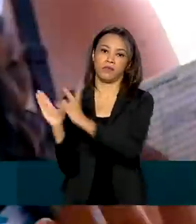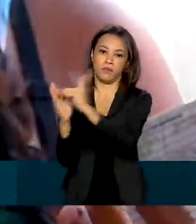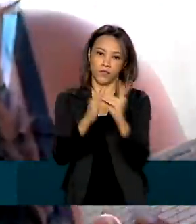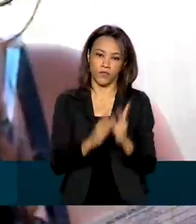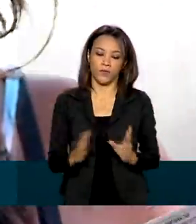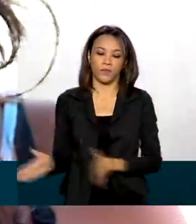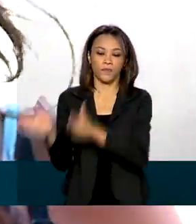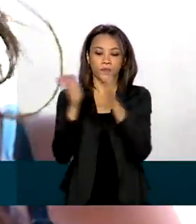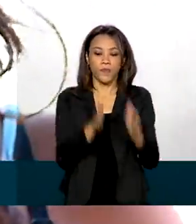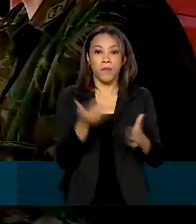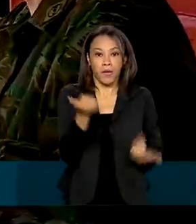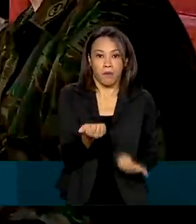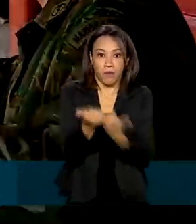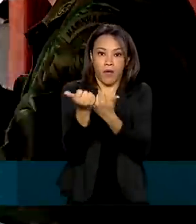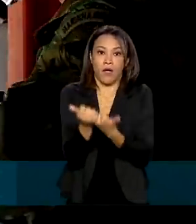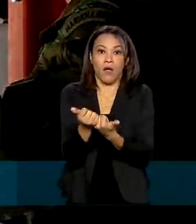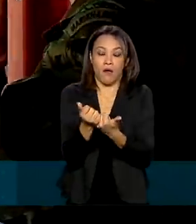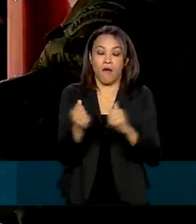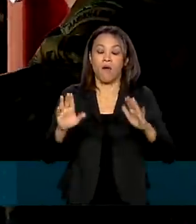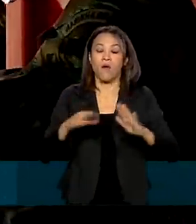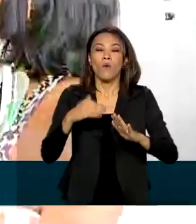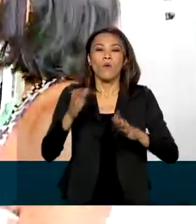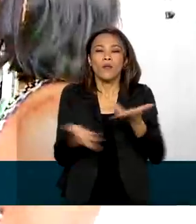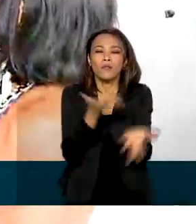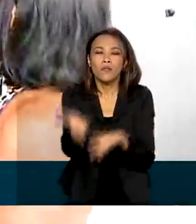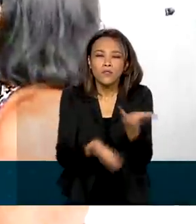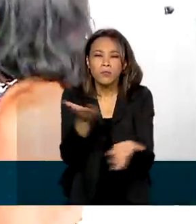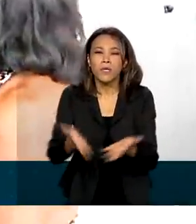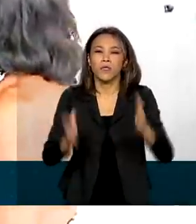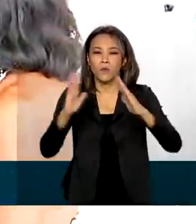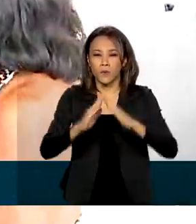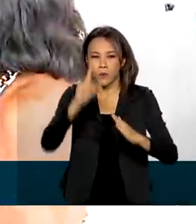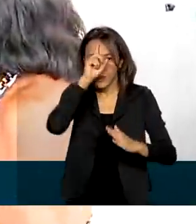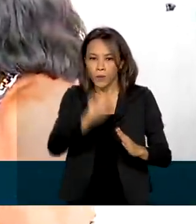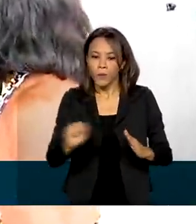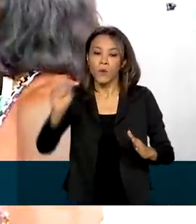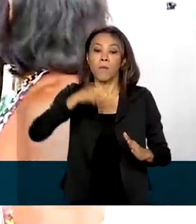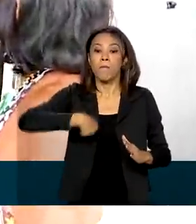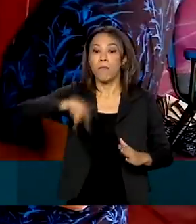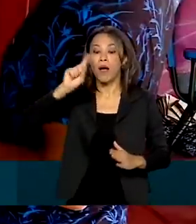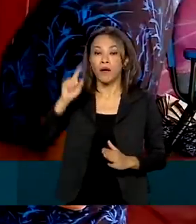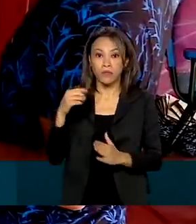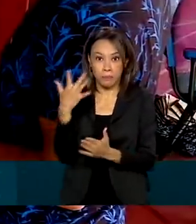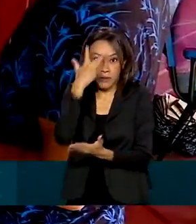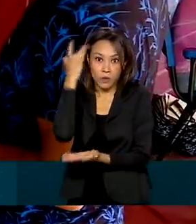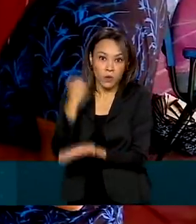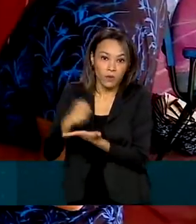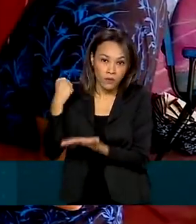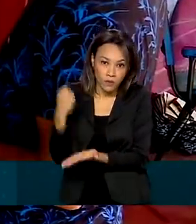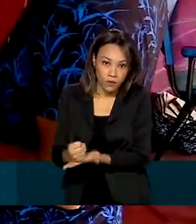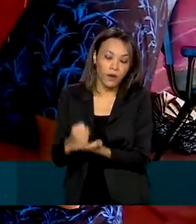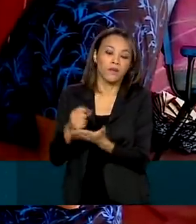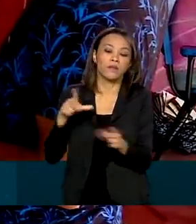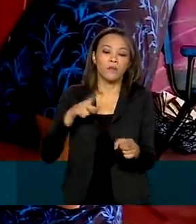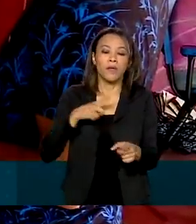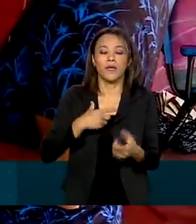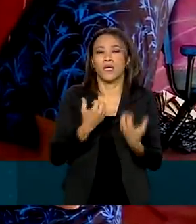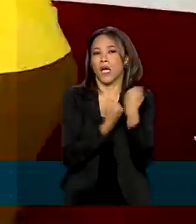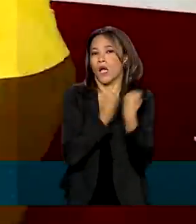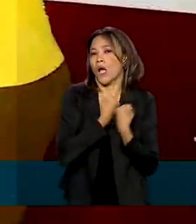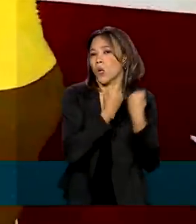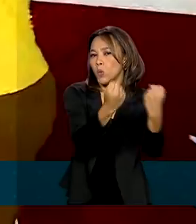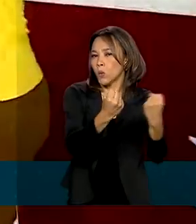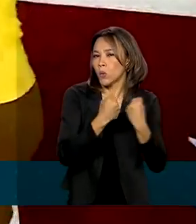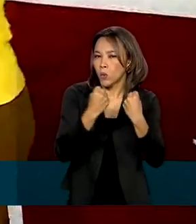atendimento nos postos indígenas, mais 34 equipes locais foram contratadas e disponibilizado transporte para os